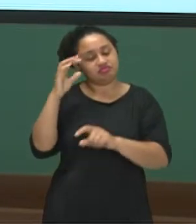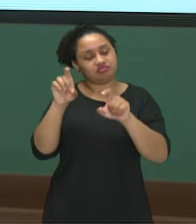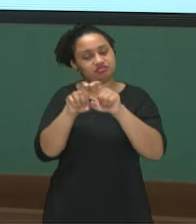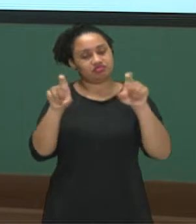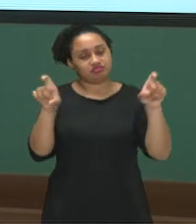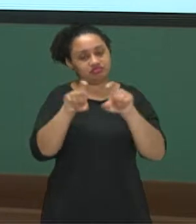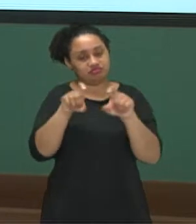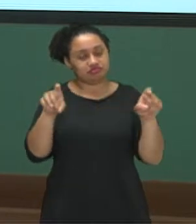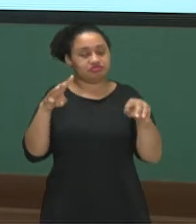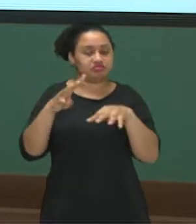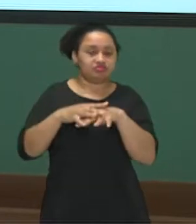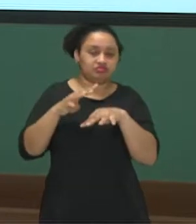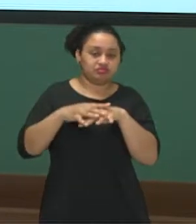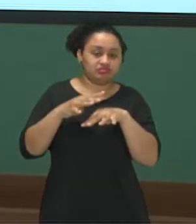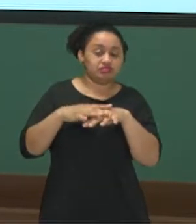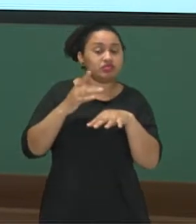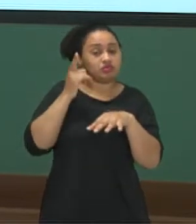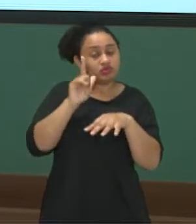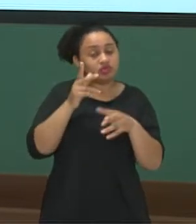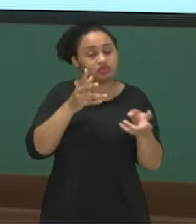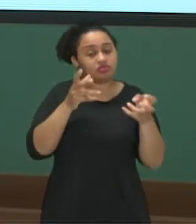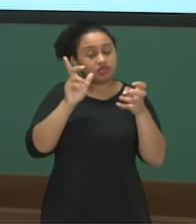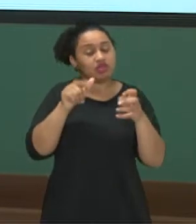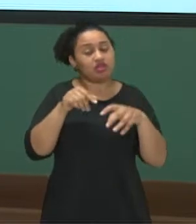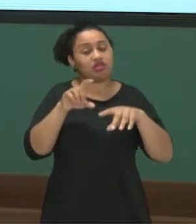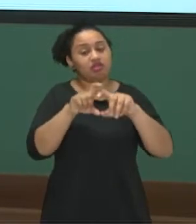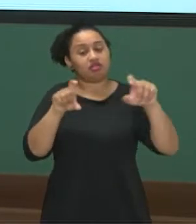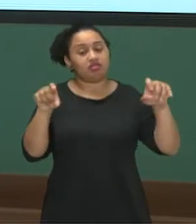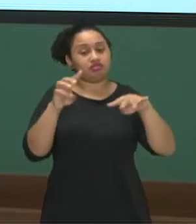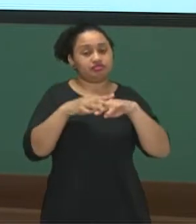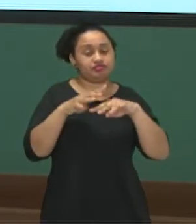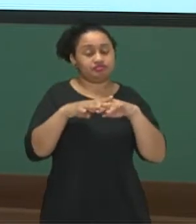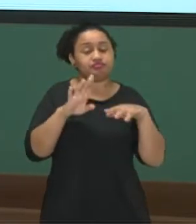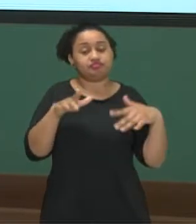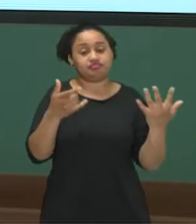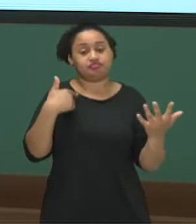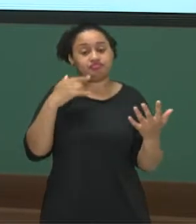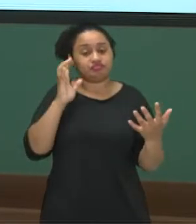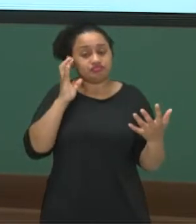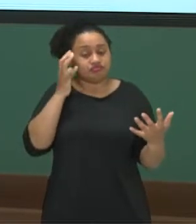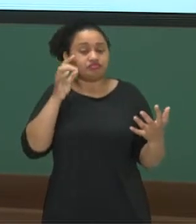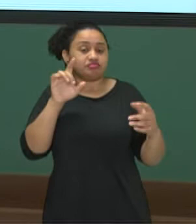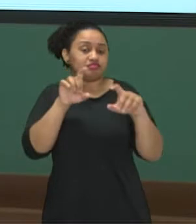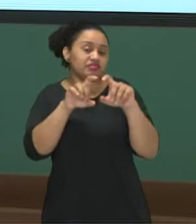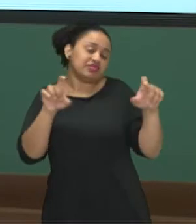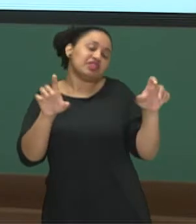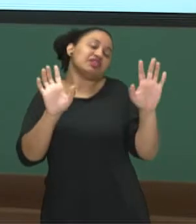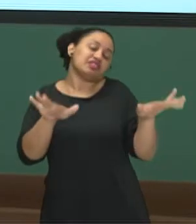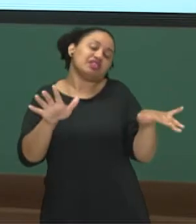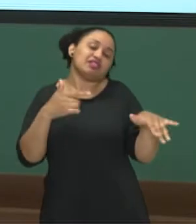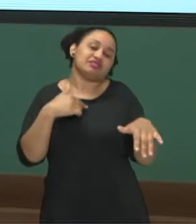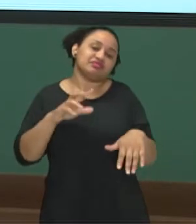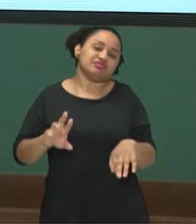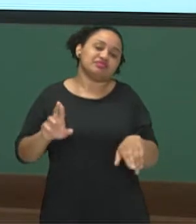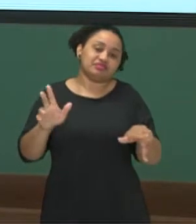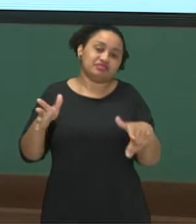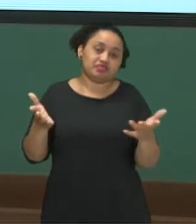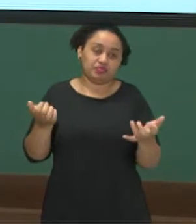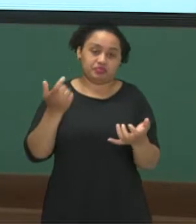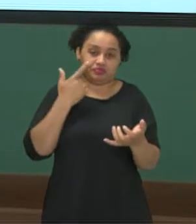eu consigo determinar que isso é uma equação. Resolver essa equação já é outra história, tá? Vamos lá.